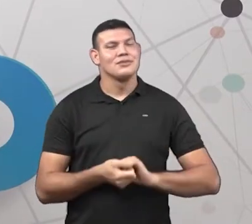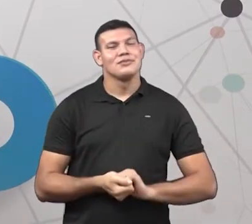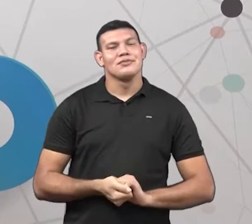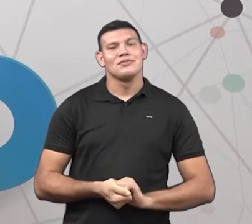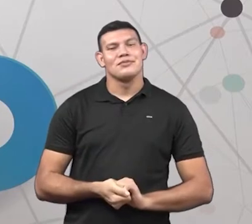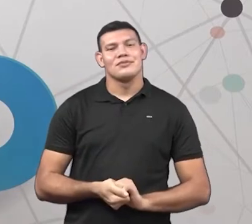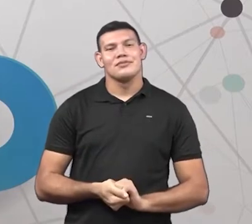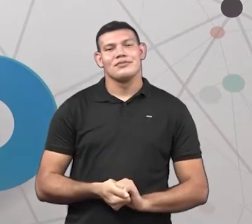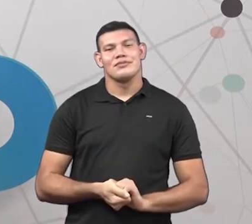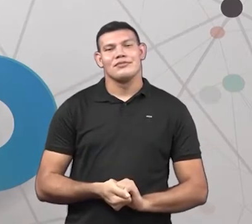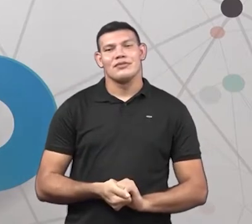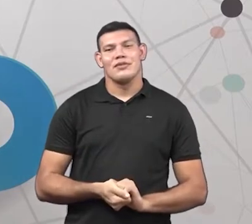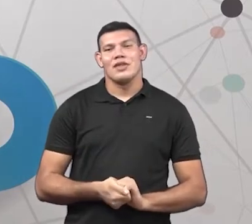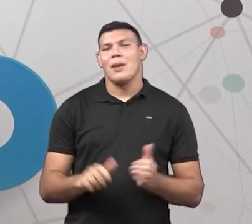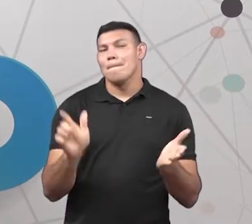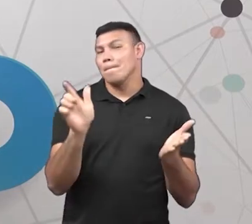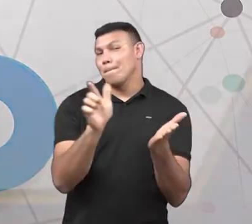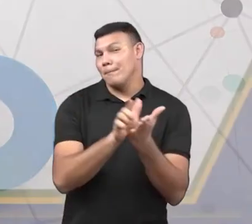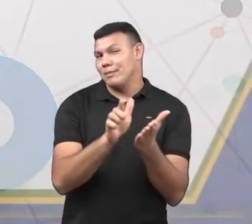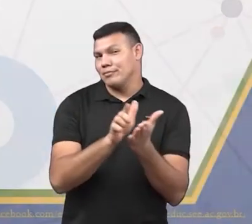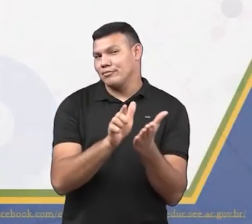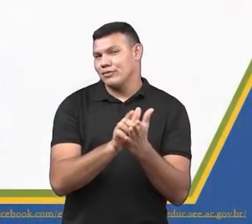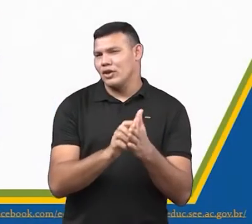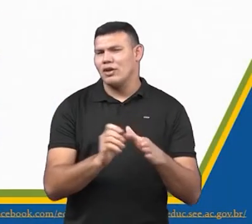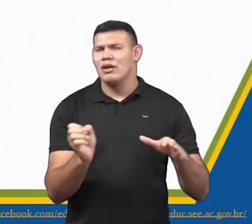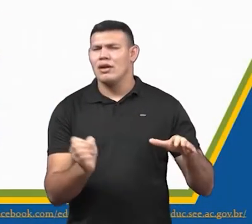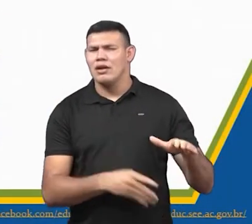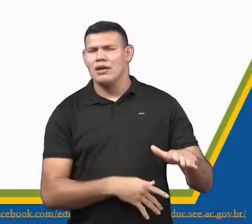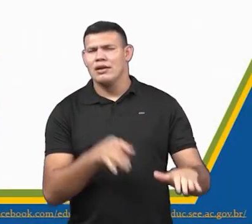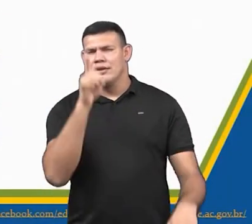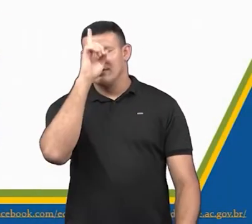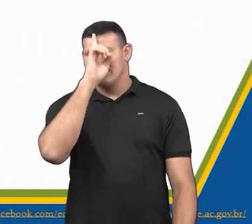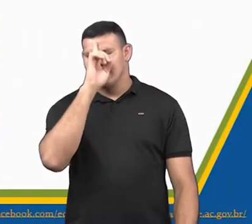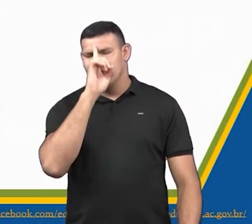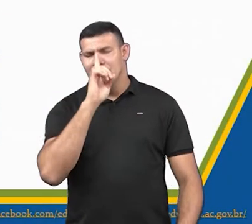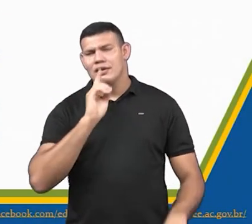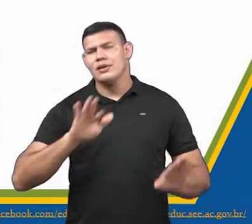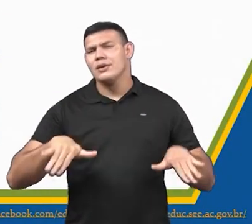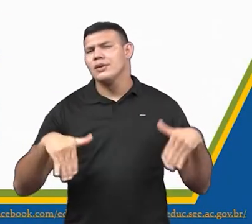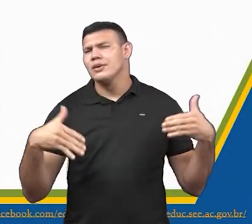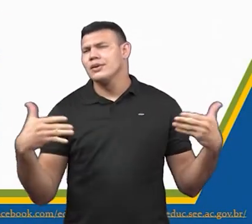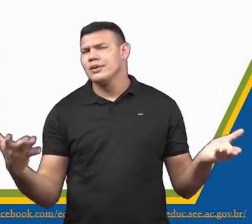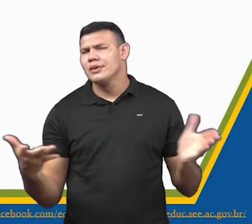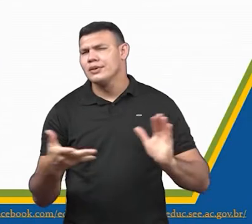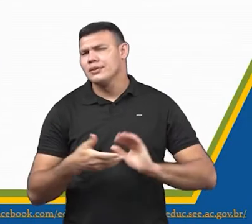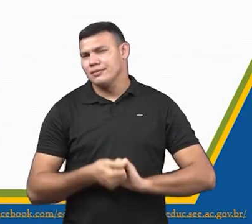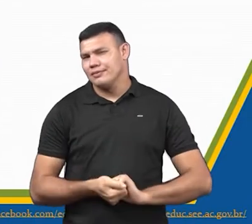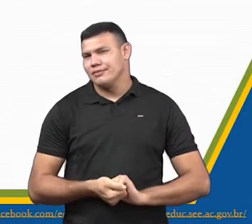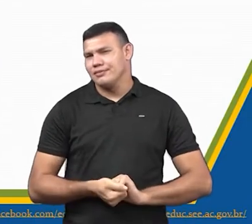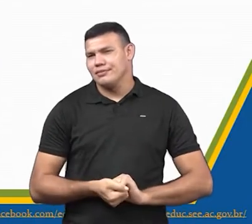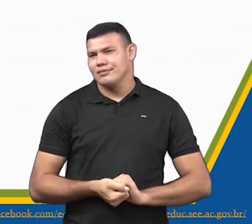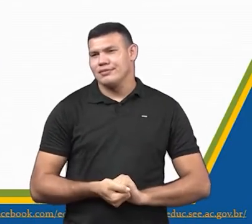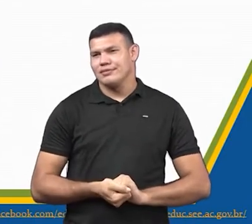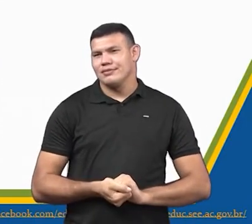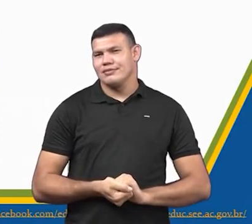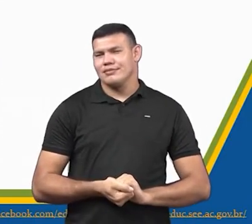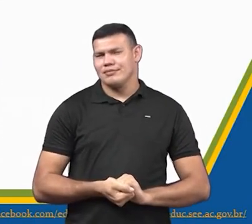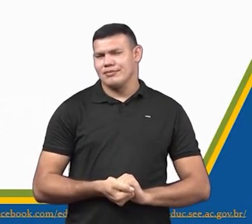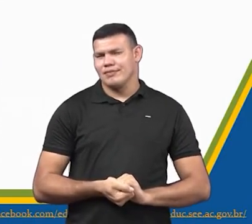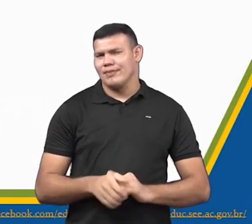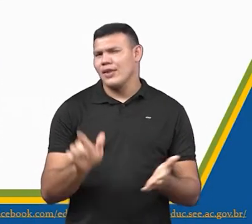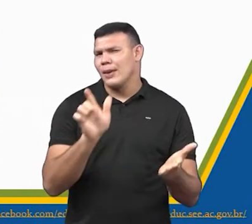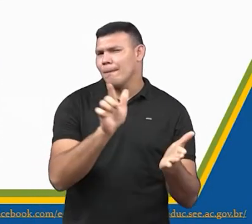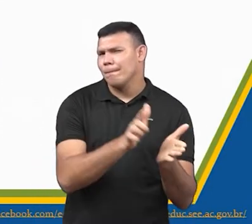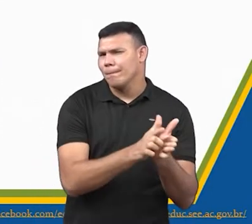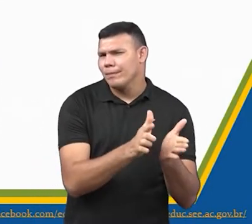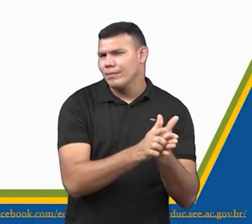azul, que é o papel. E essa amarela, qual seria? O que eu jogo aqui? O